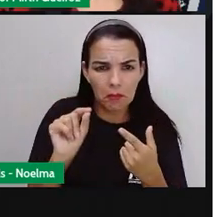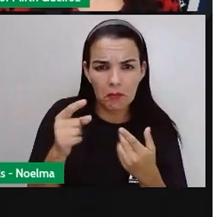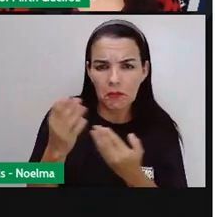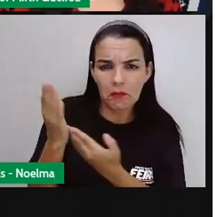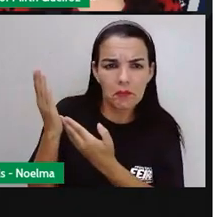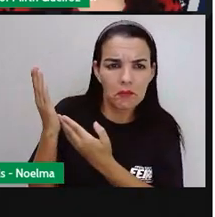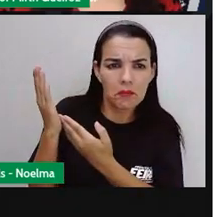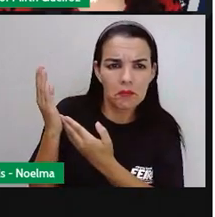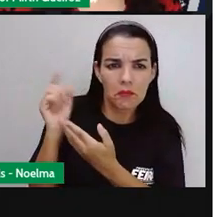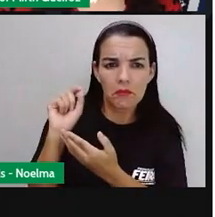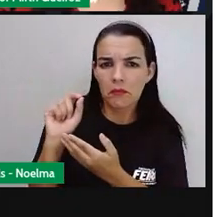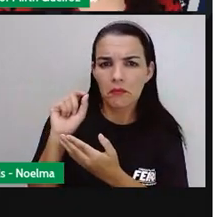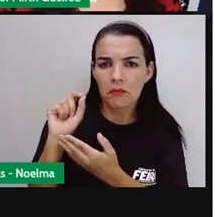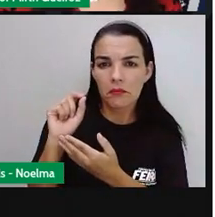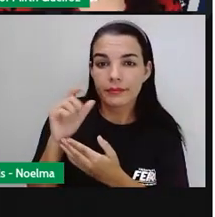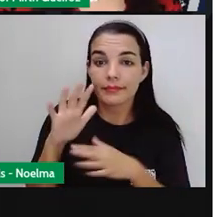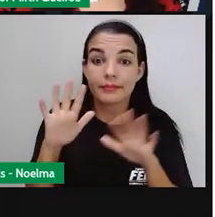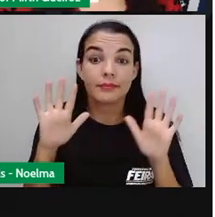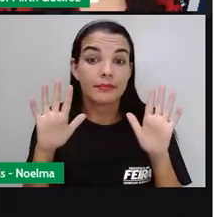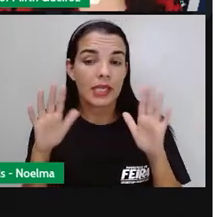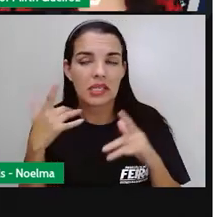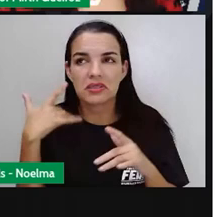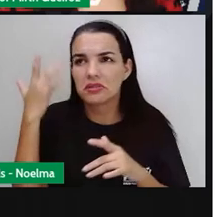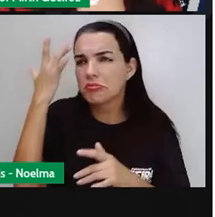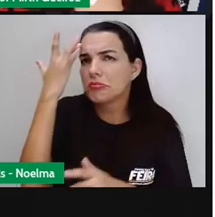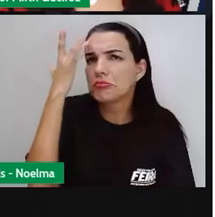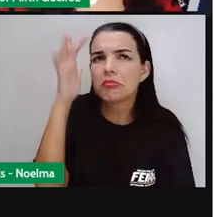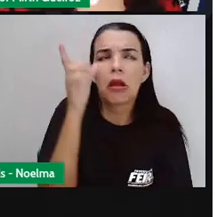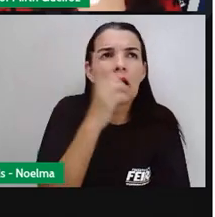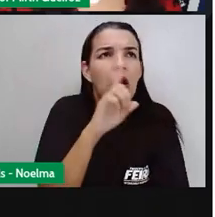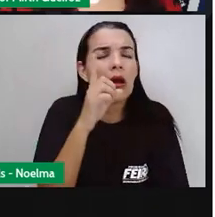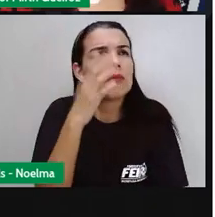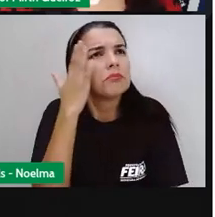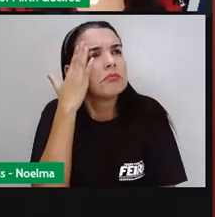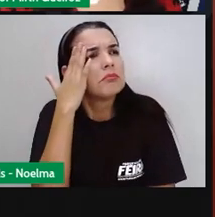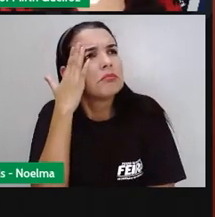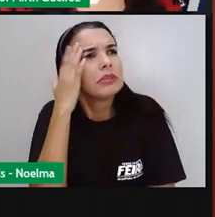Já sei. Talvez, não sei. Será?